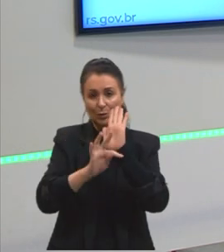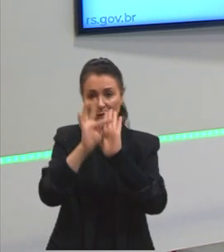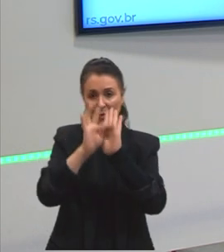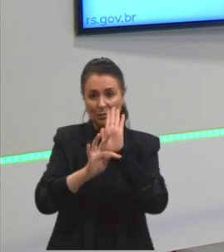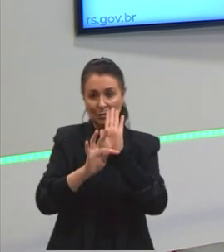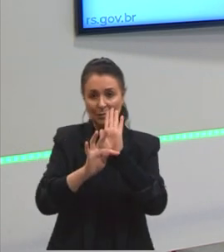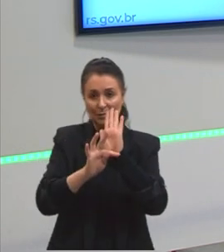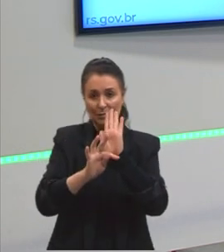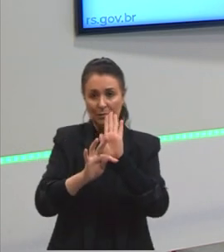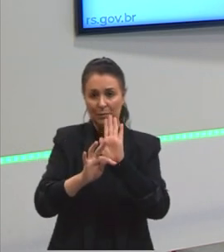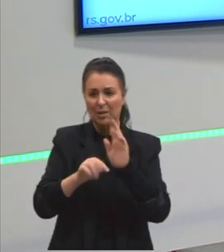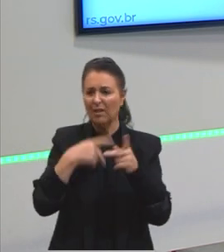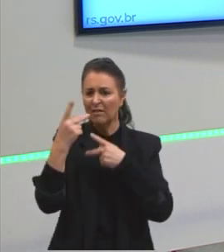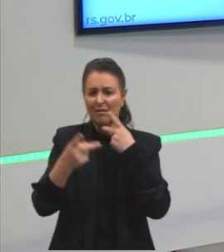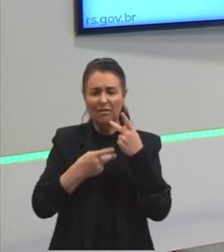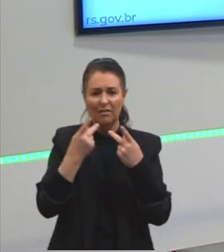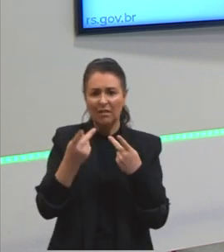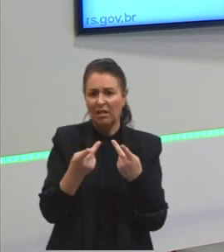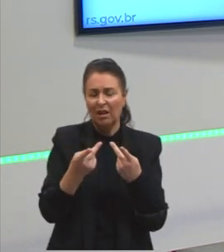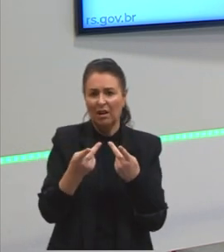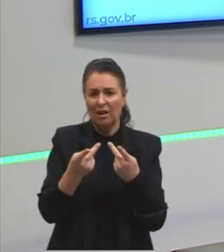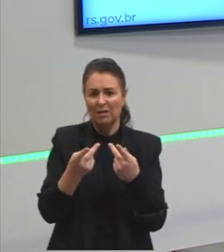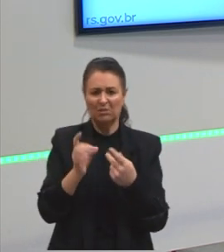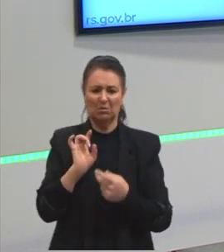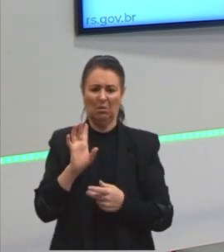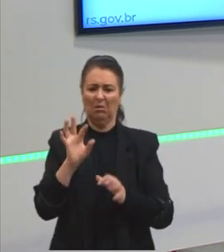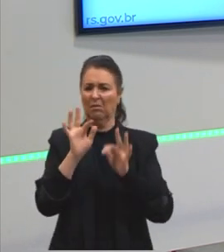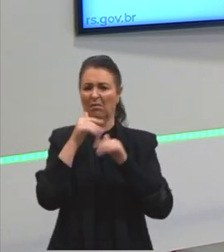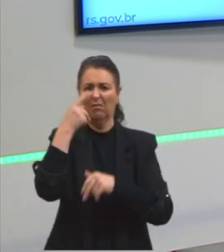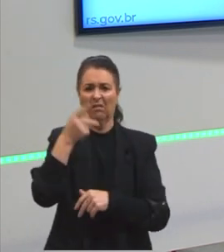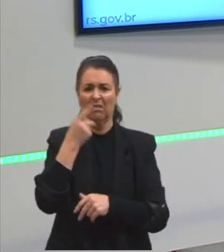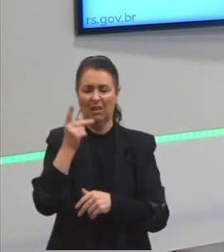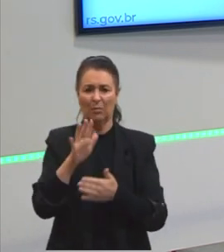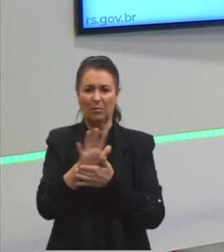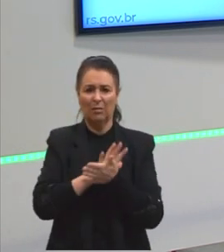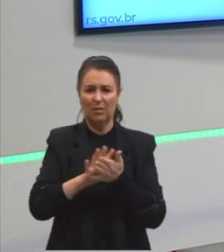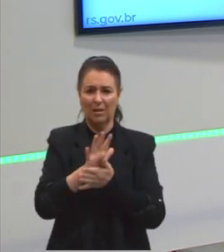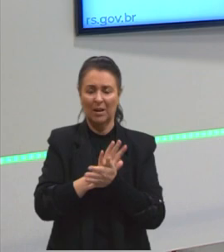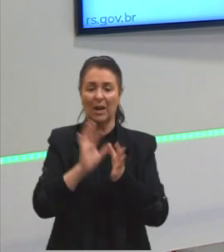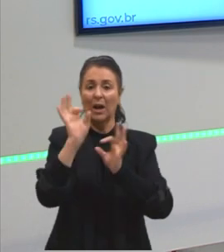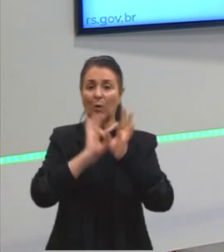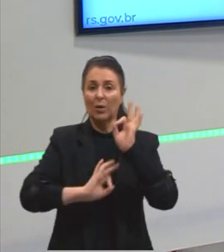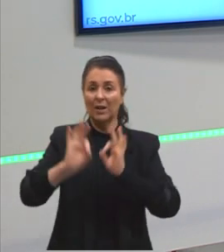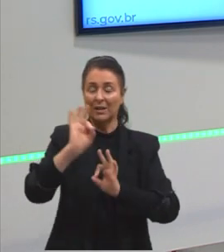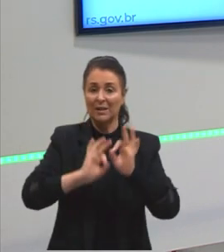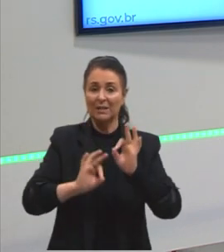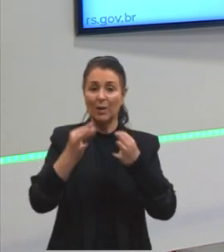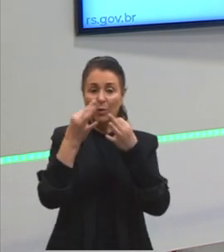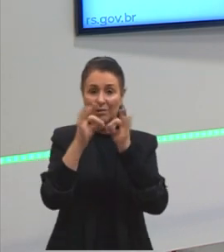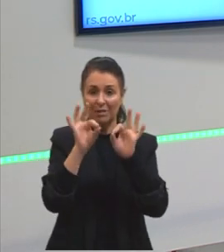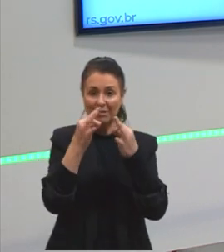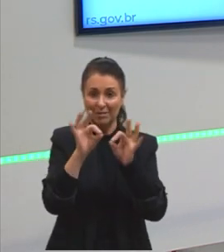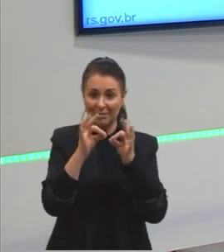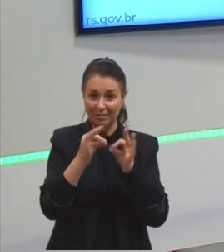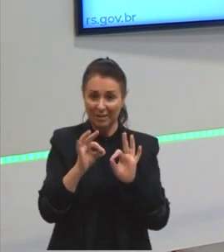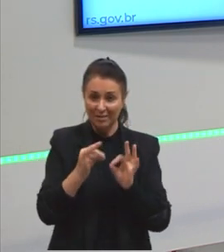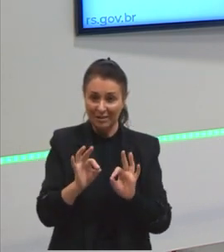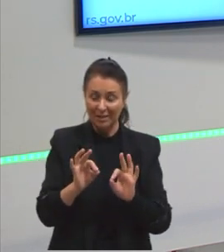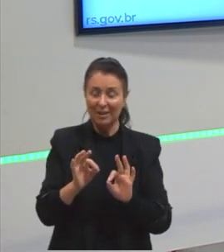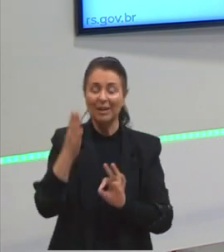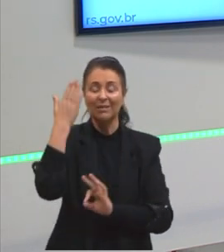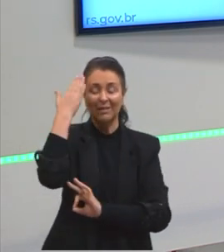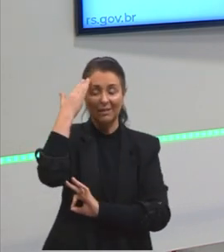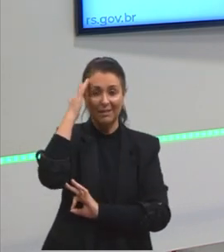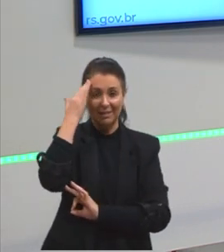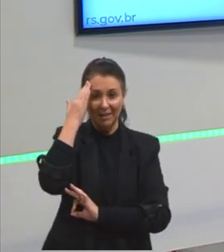aqui só por falar. Eu estou falando de sintaxe, porque a organização sintática nos ajuda a entender e a formular melhor os textos.